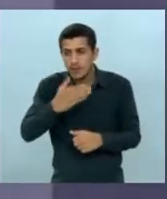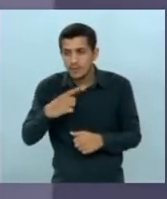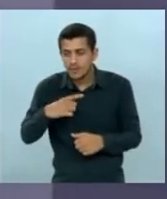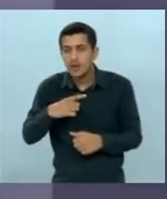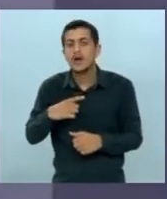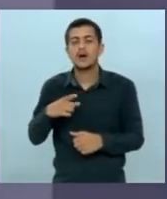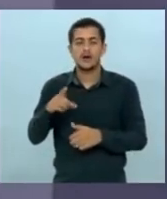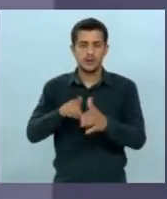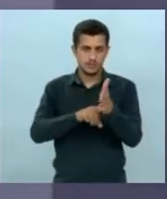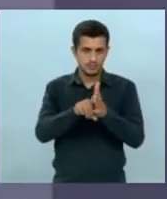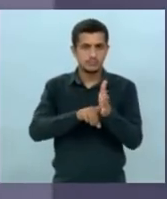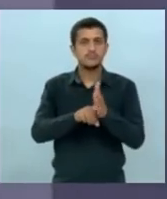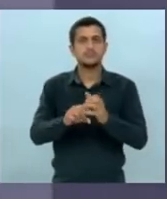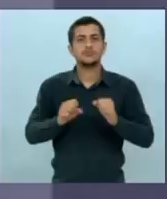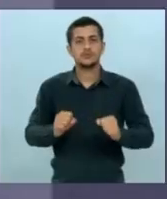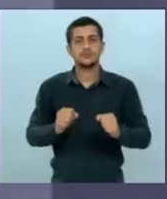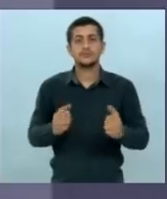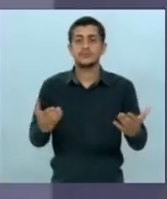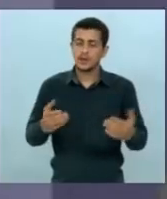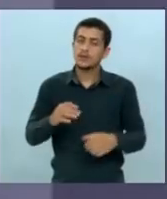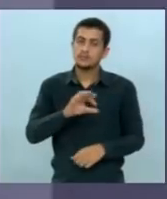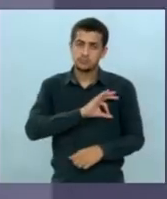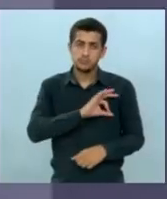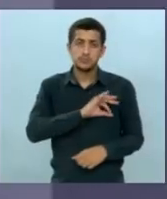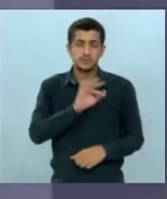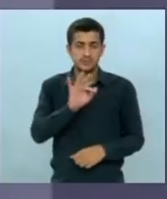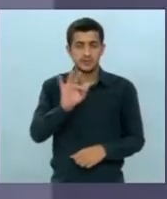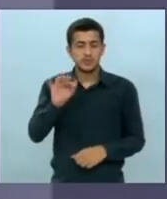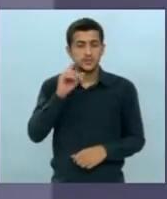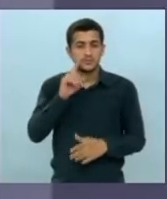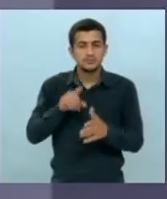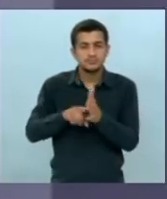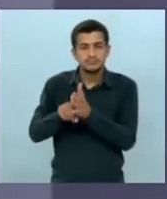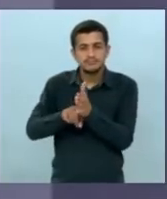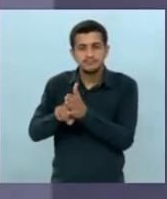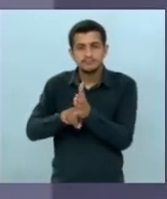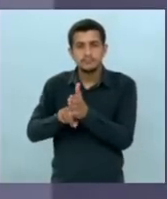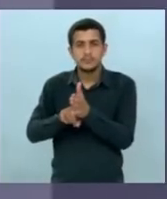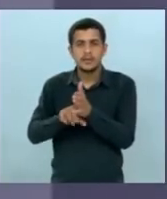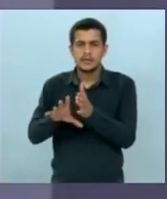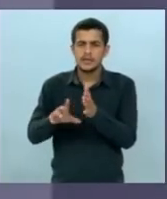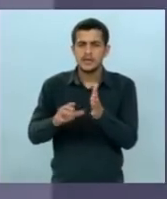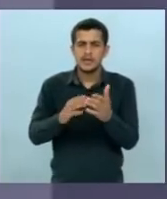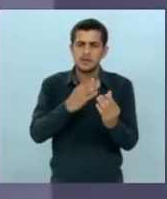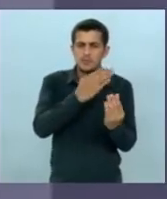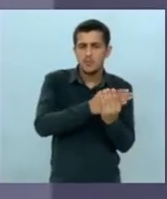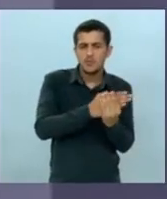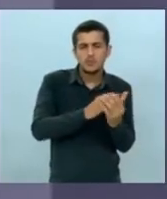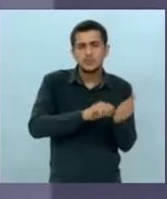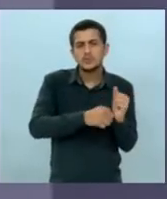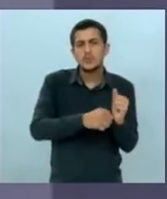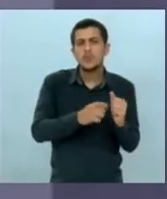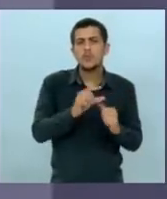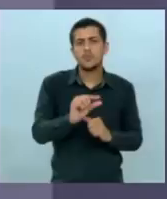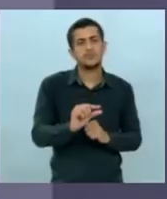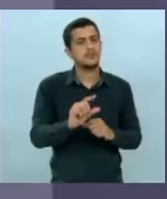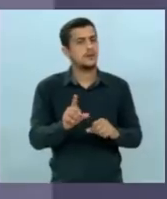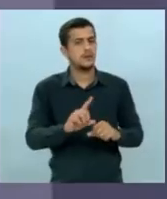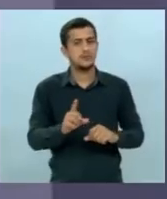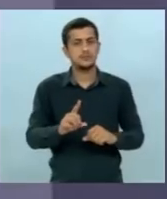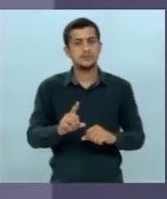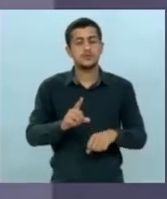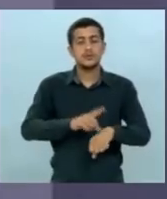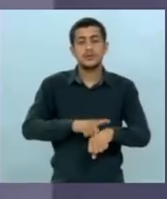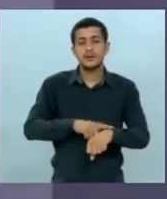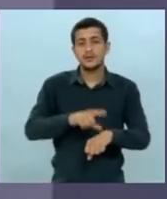e é isso que a Polícia Federal está fazendo então foi um arquivamento digamos assim provisório eu atuei como juiz durante muito tempo e sei